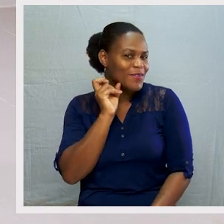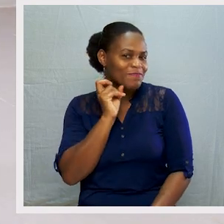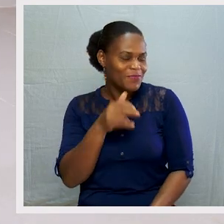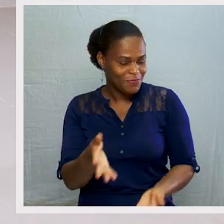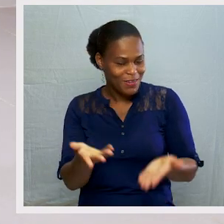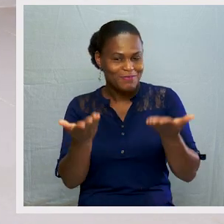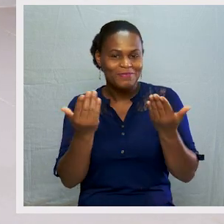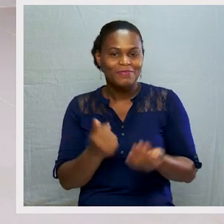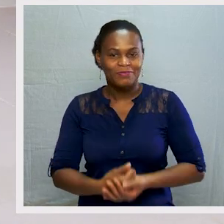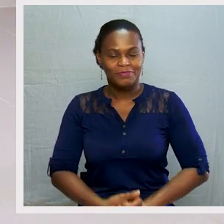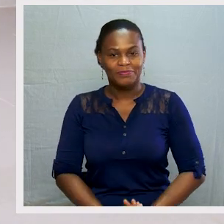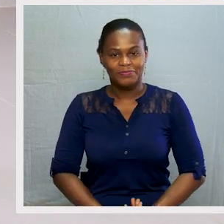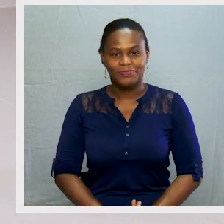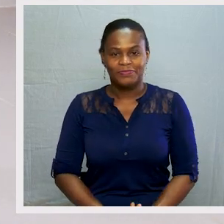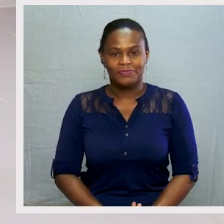lá!